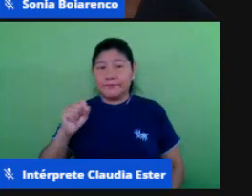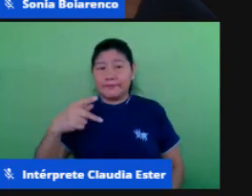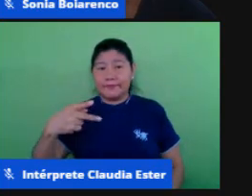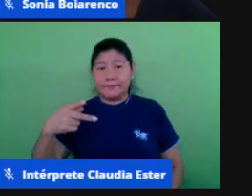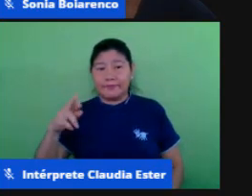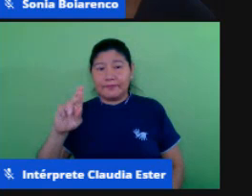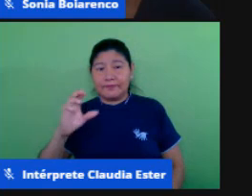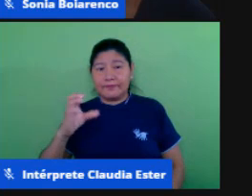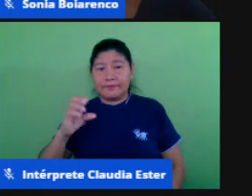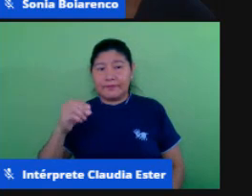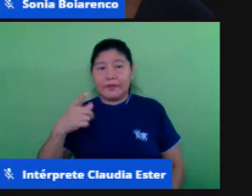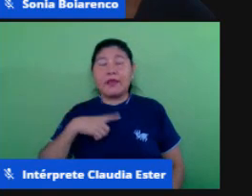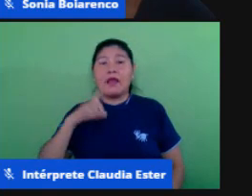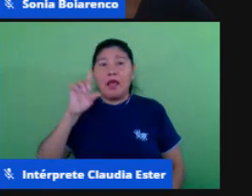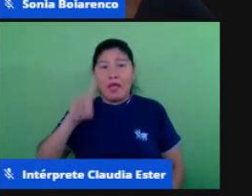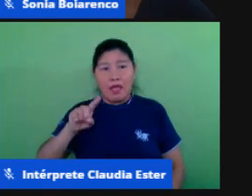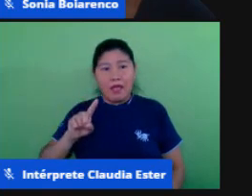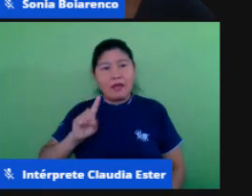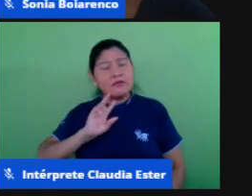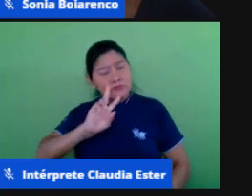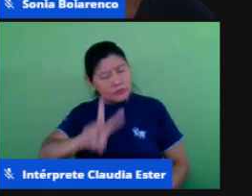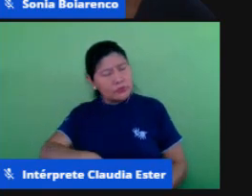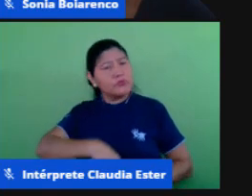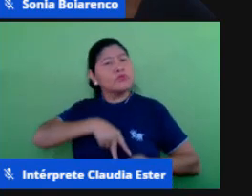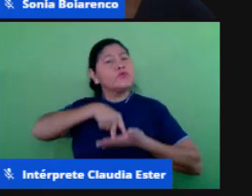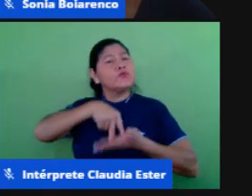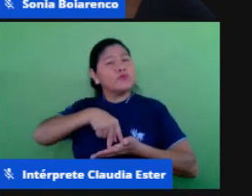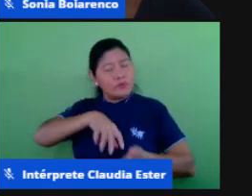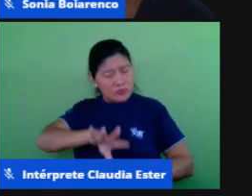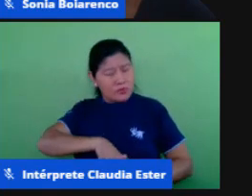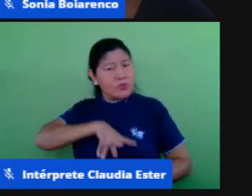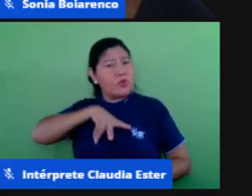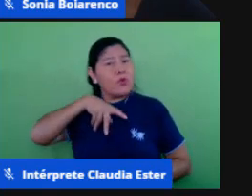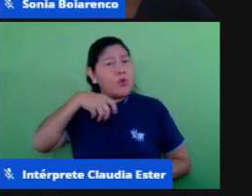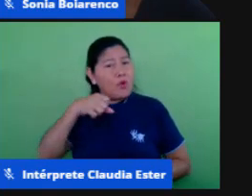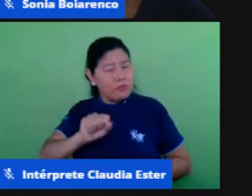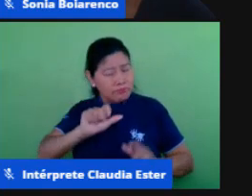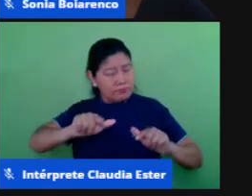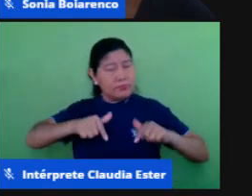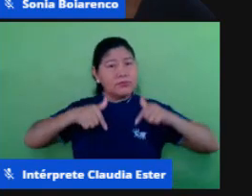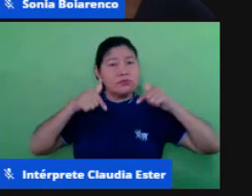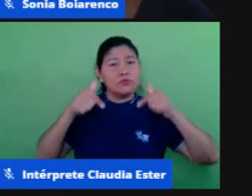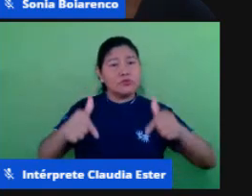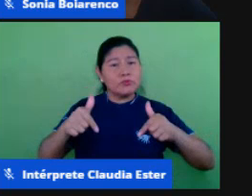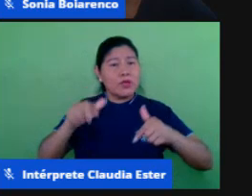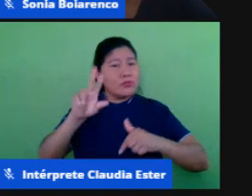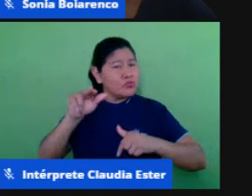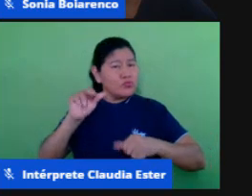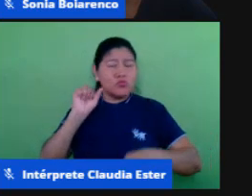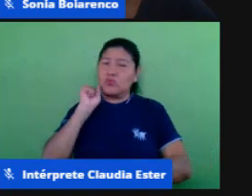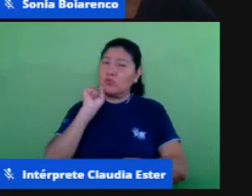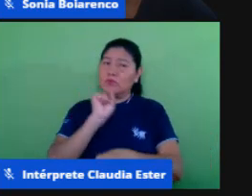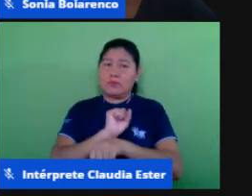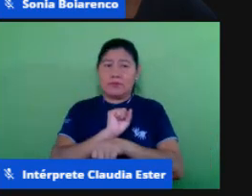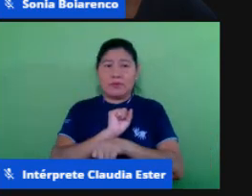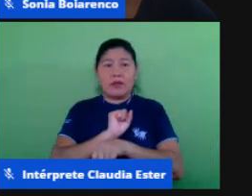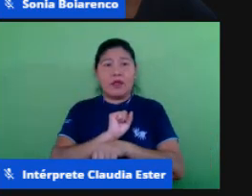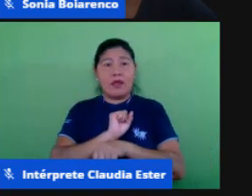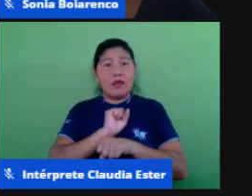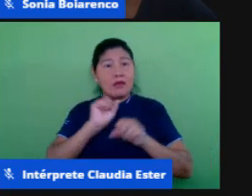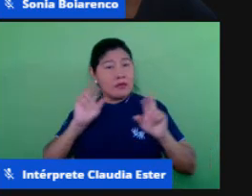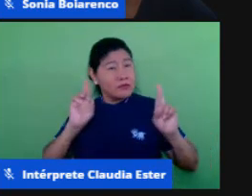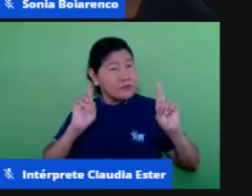esperançar é ir atrás esperançar é construir